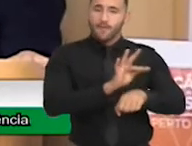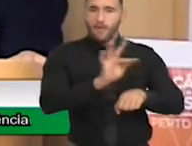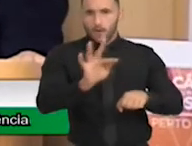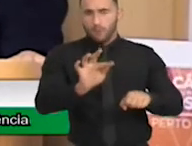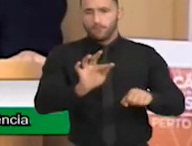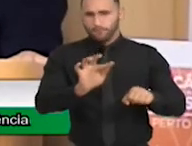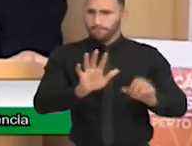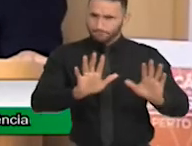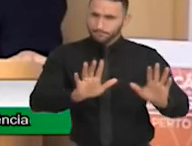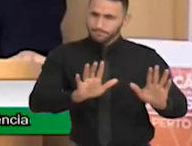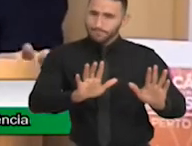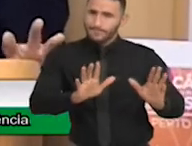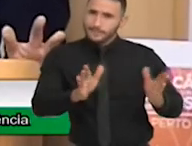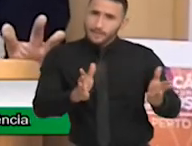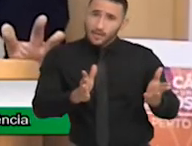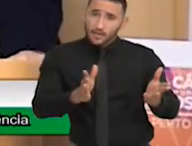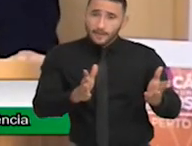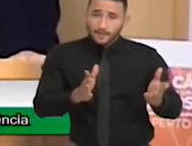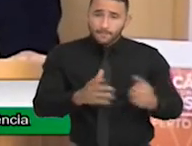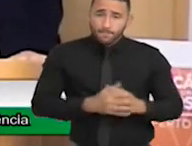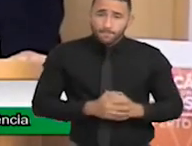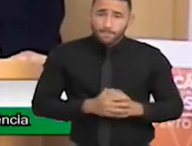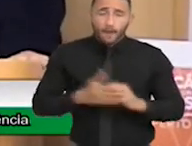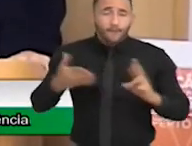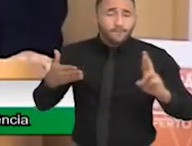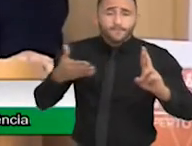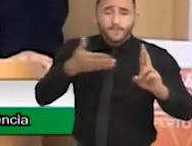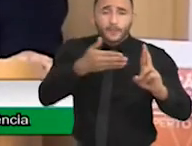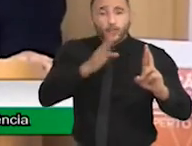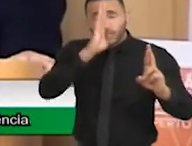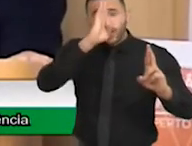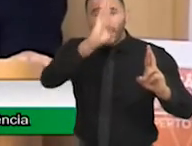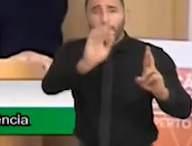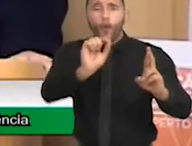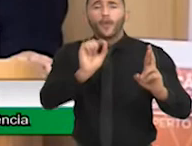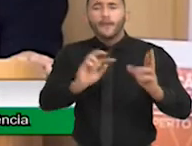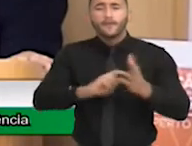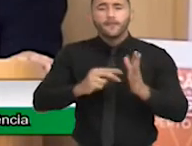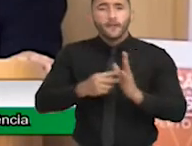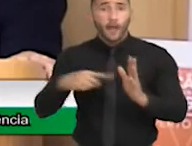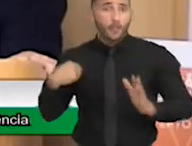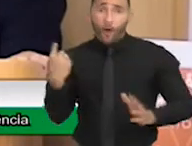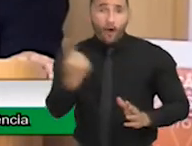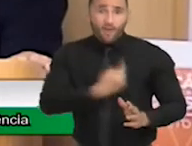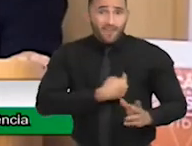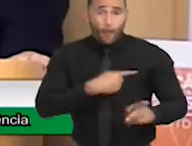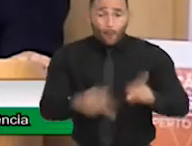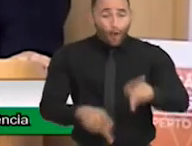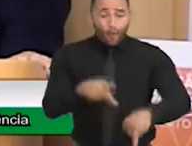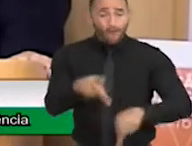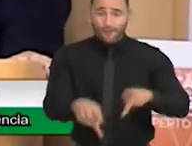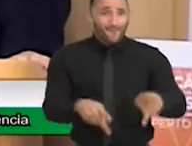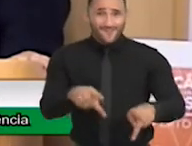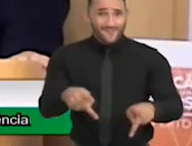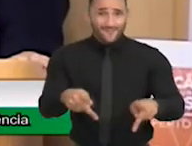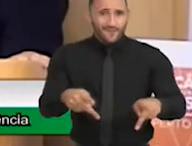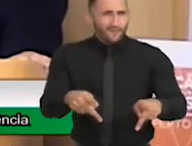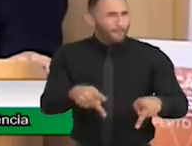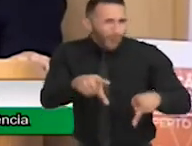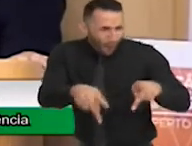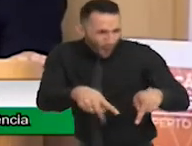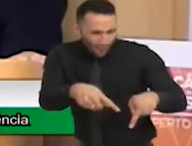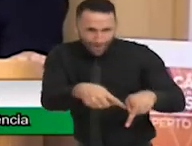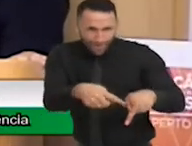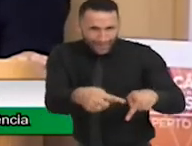A gente... A representação direta somos nós, o povão. Imagine o povão